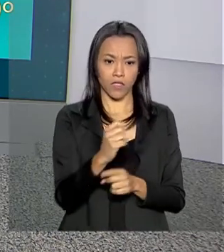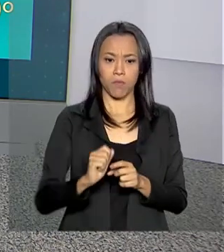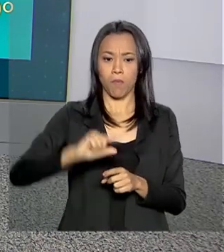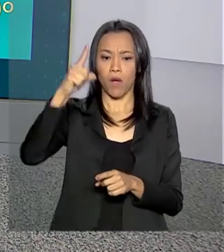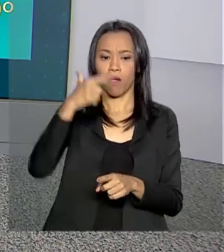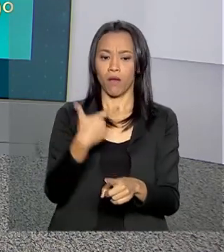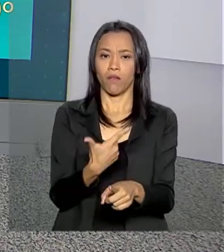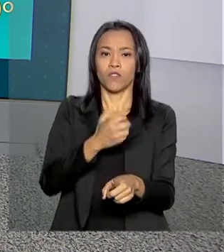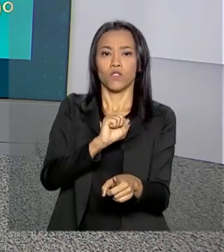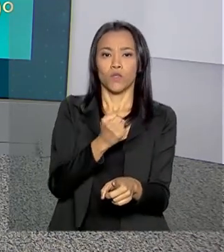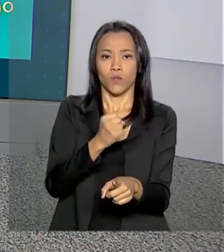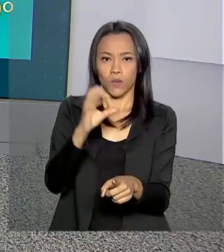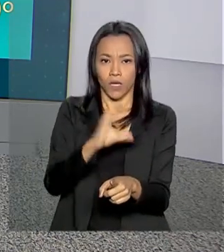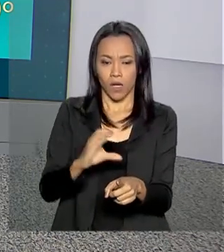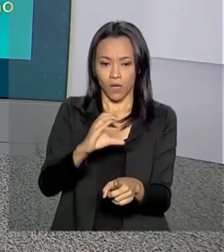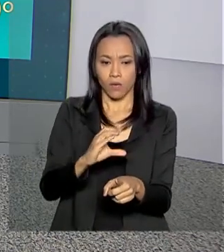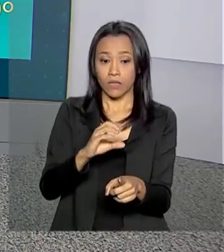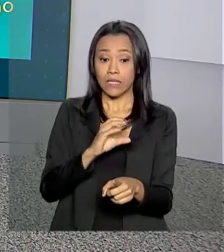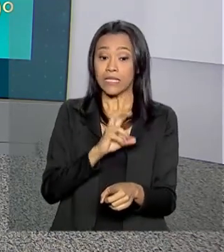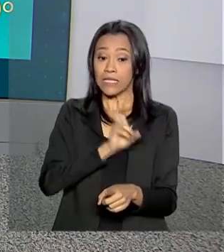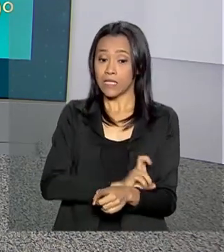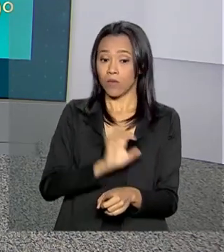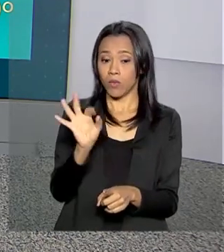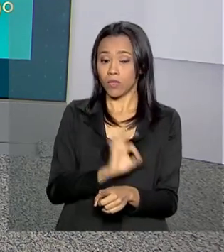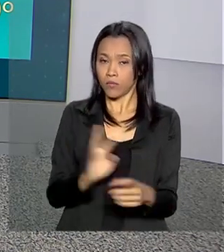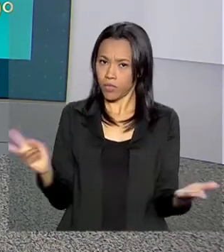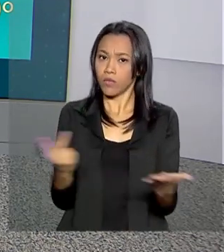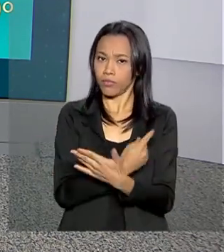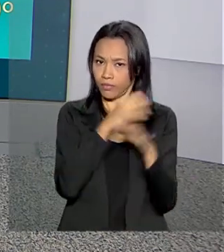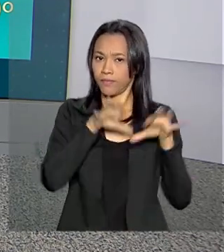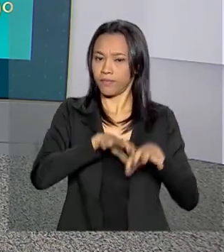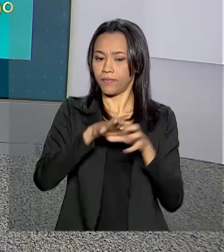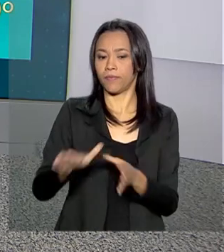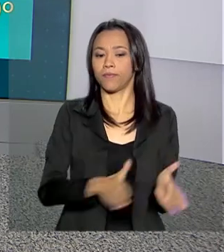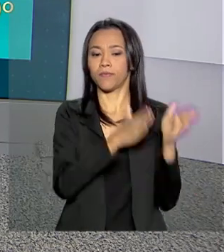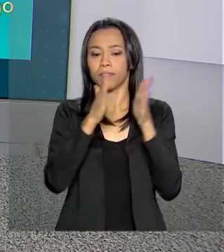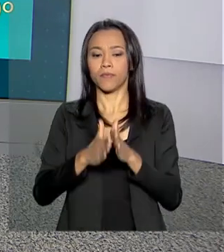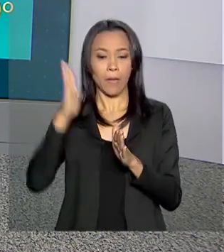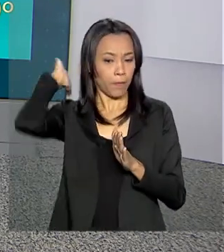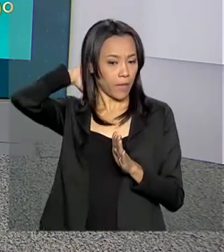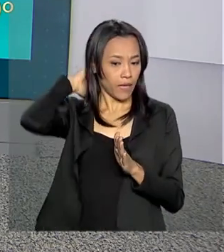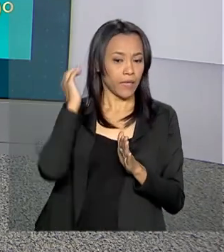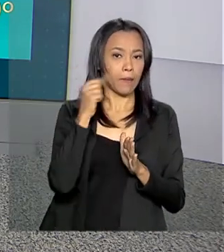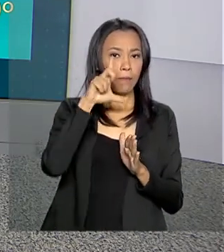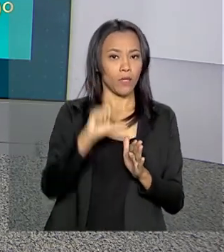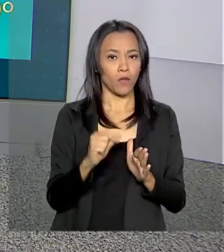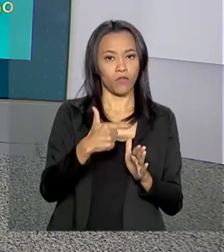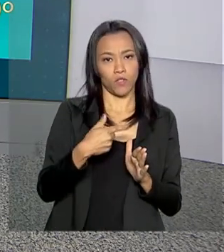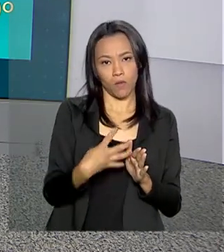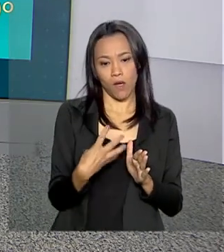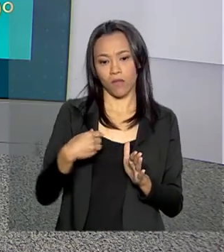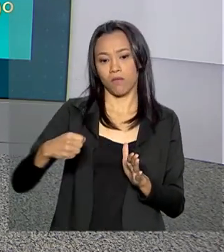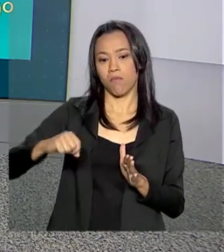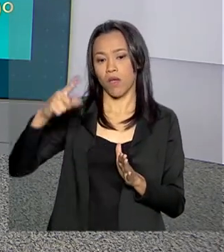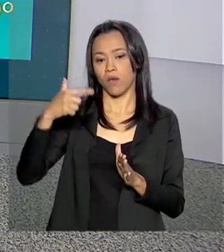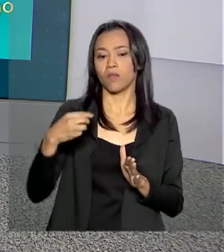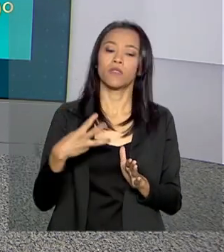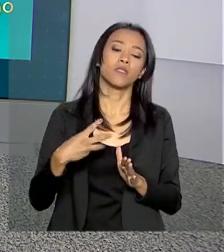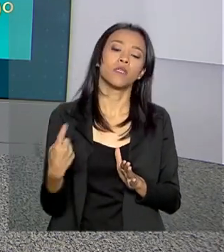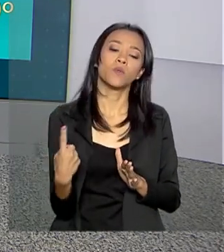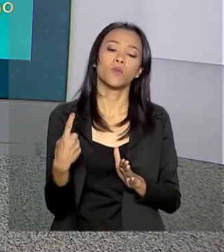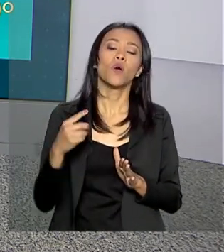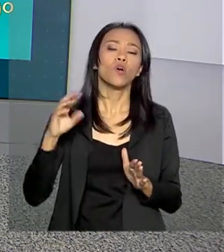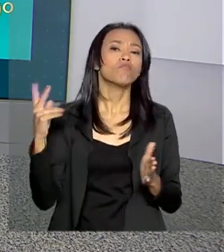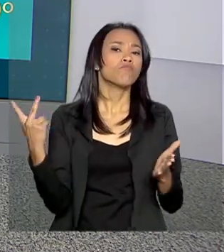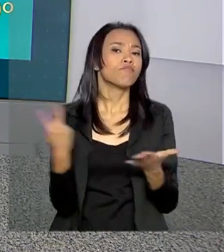máxima de 28 graus, 5% de possibilidade de chuva. Belém, mínima de 24, máxima de 31 graus, chove